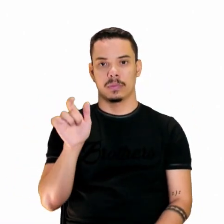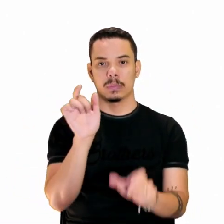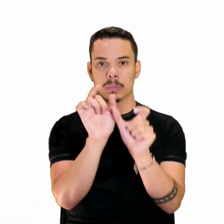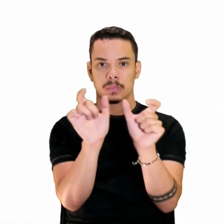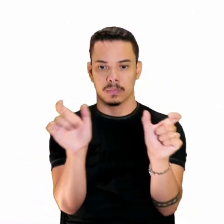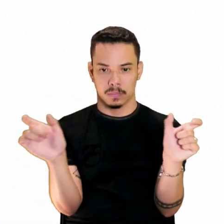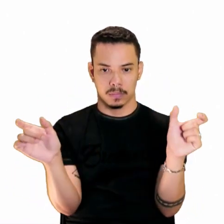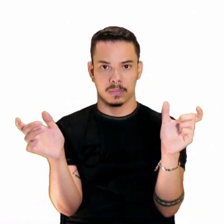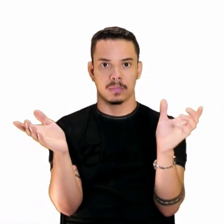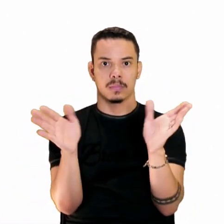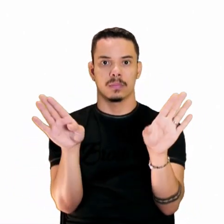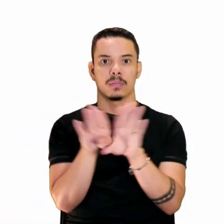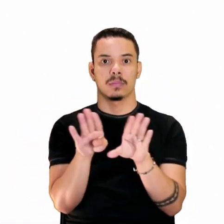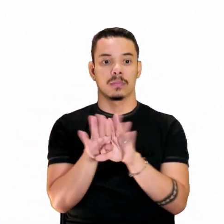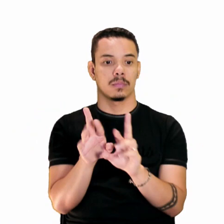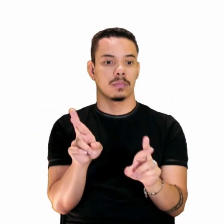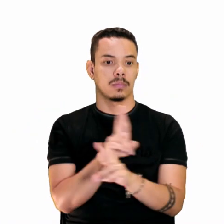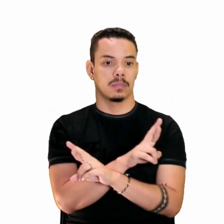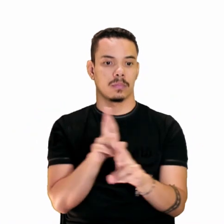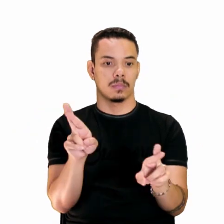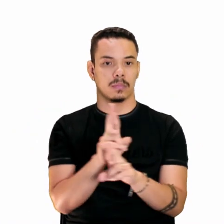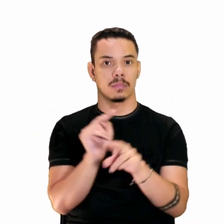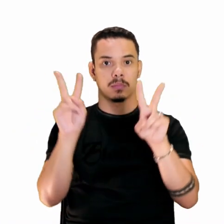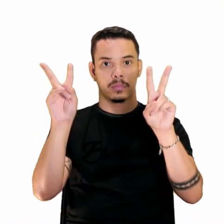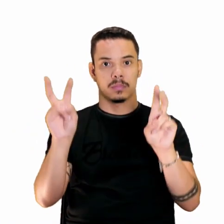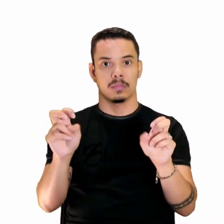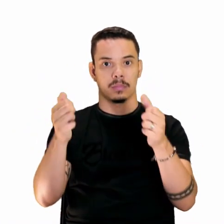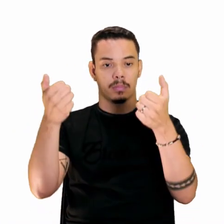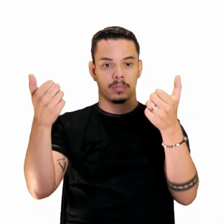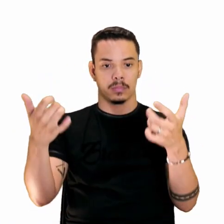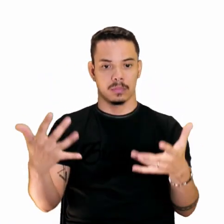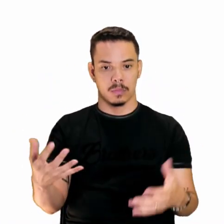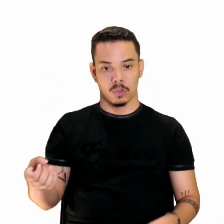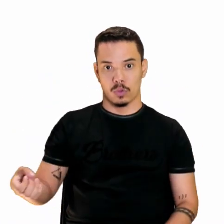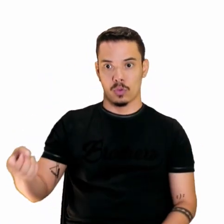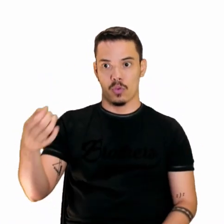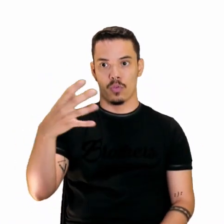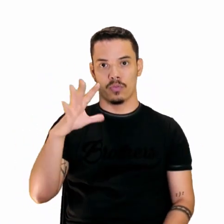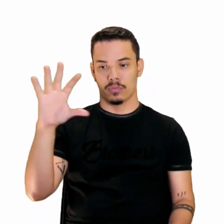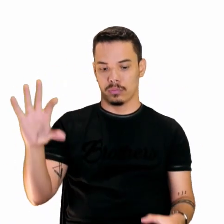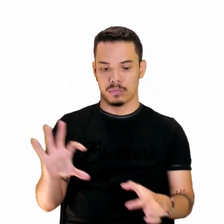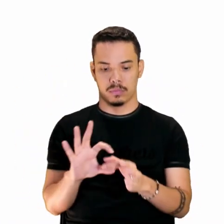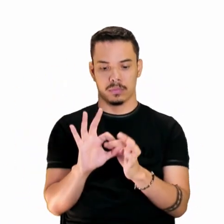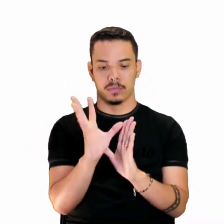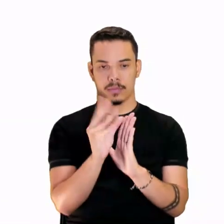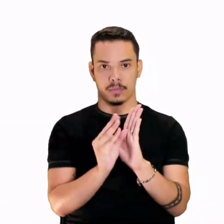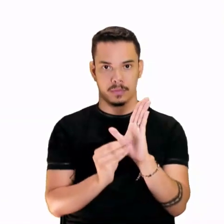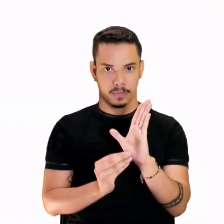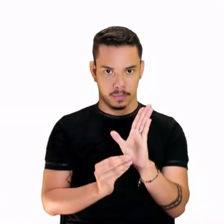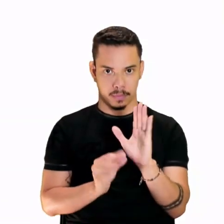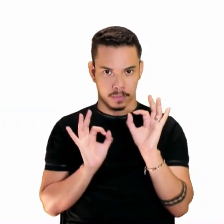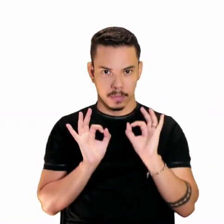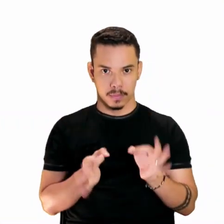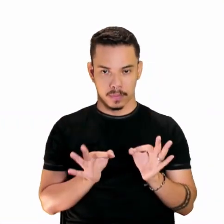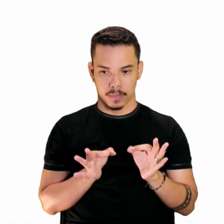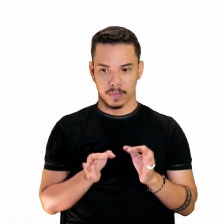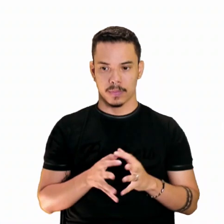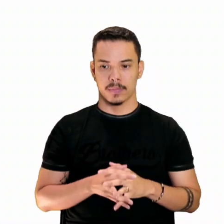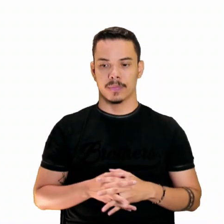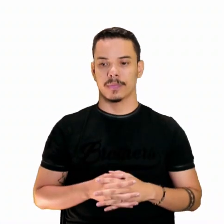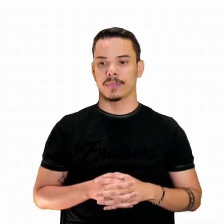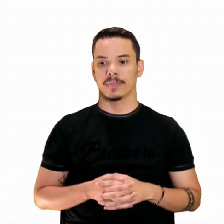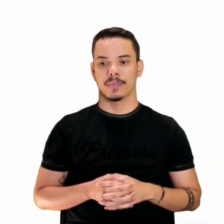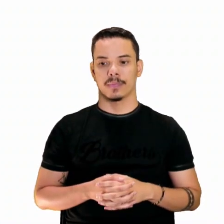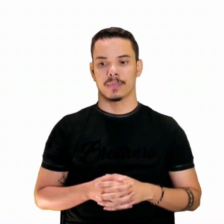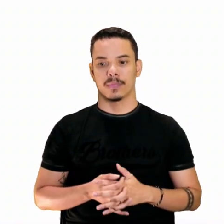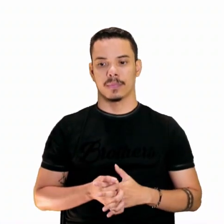palavras. E relacionando a abordagem com um novo conteúdo. Tá certo? Vamos aqui